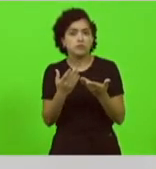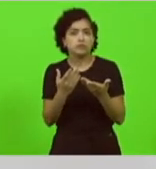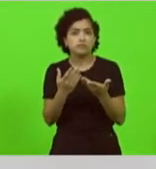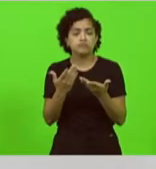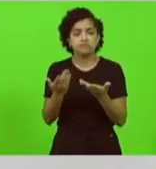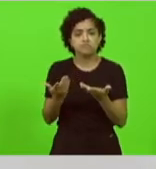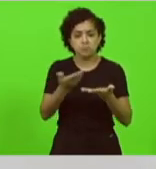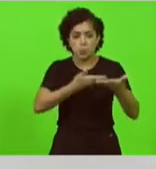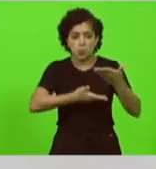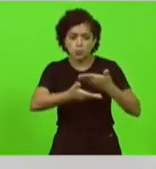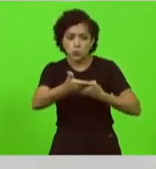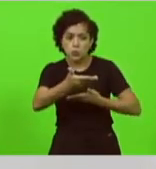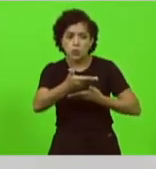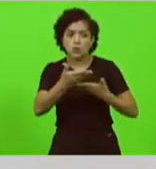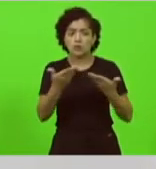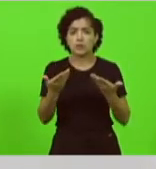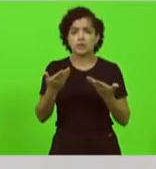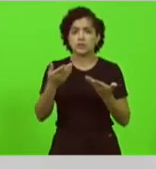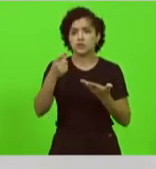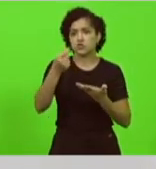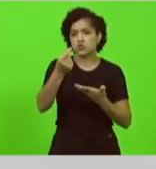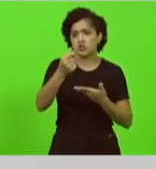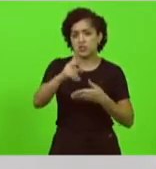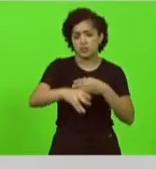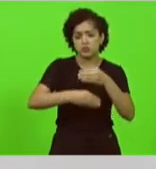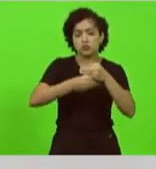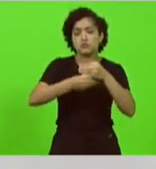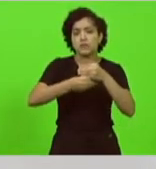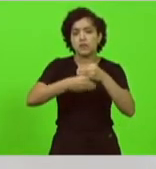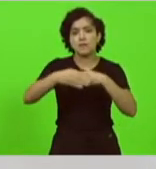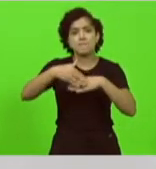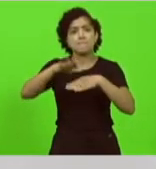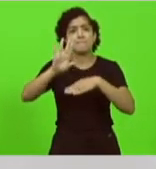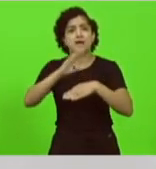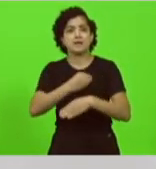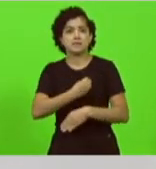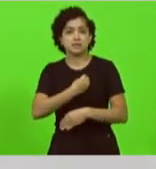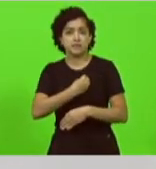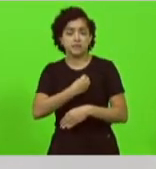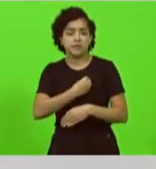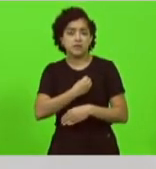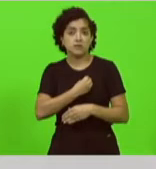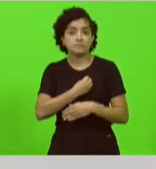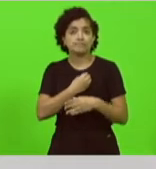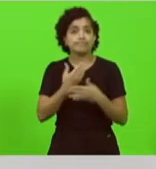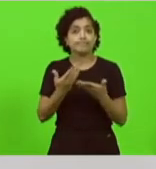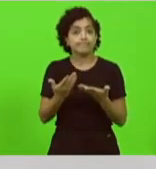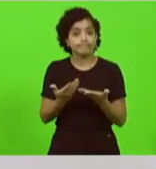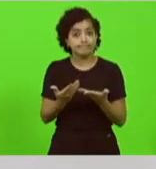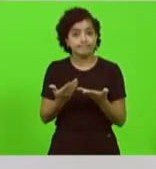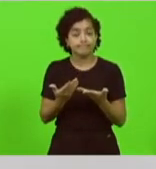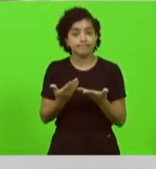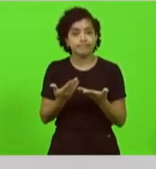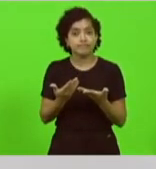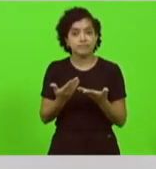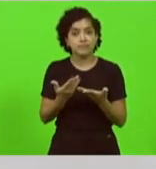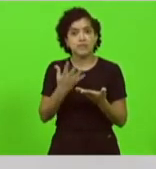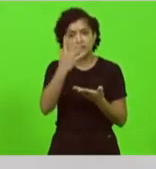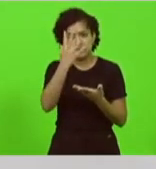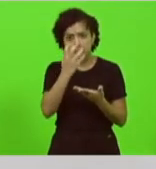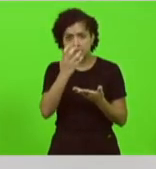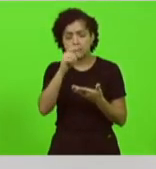o dinheiro de emendas vale mais que a vida do catarinense? é sério é uma pergunta